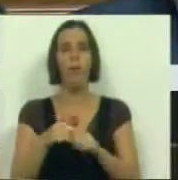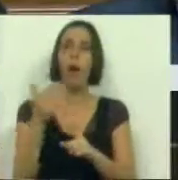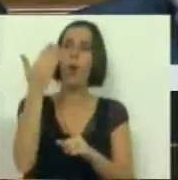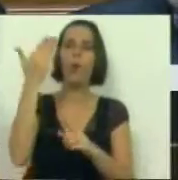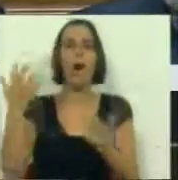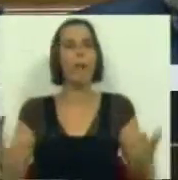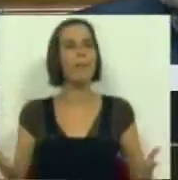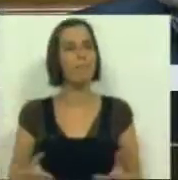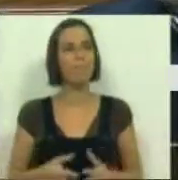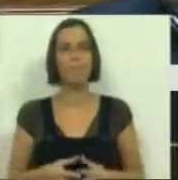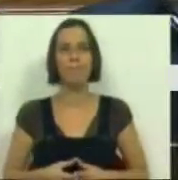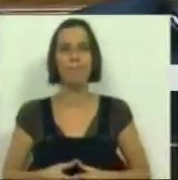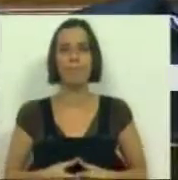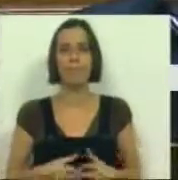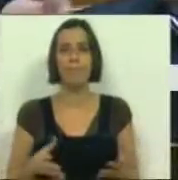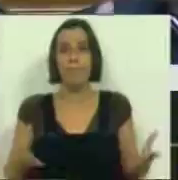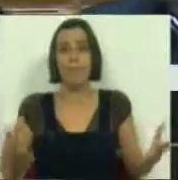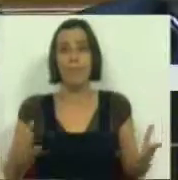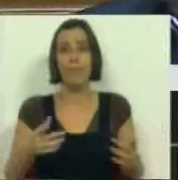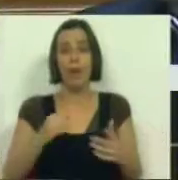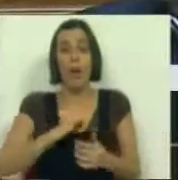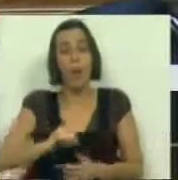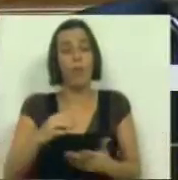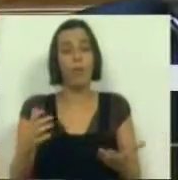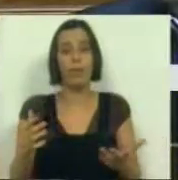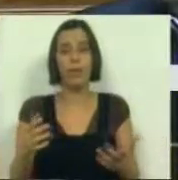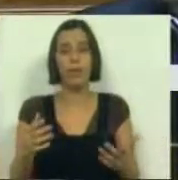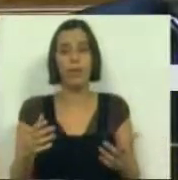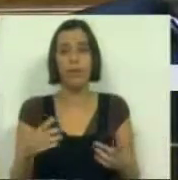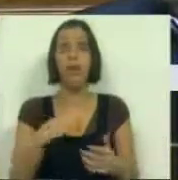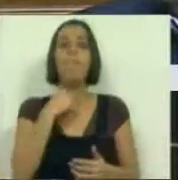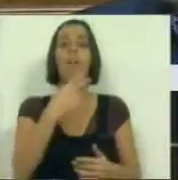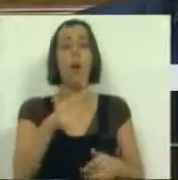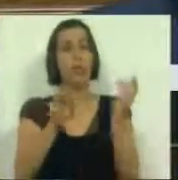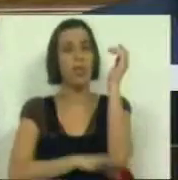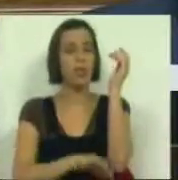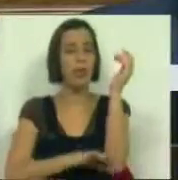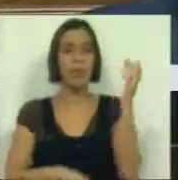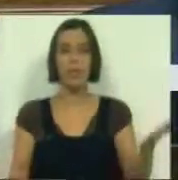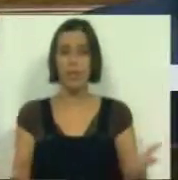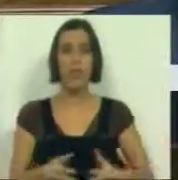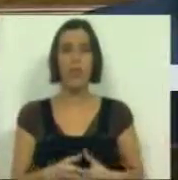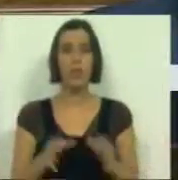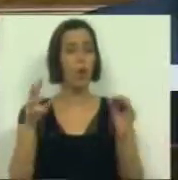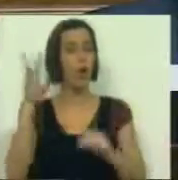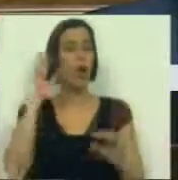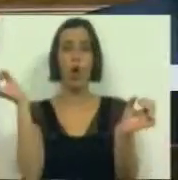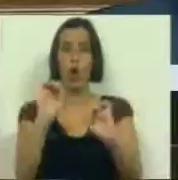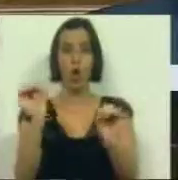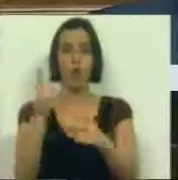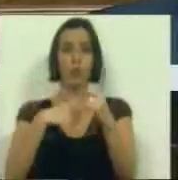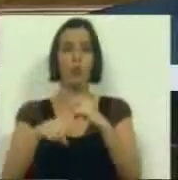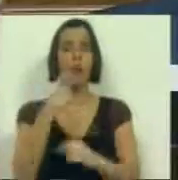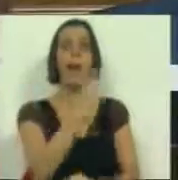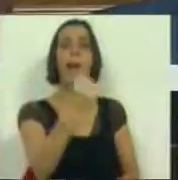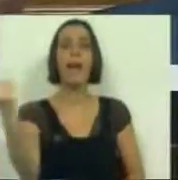contra a voz das freguesias, que não ouviu a